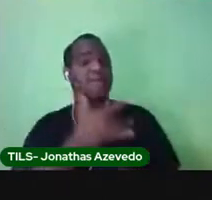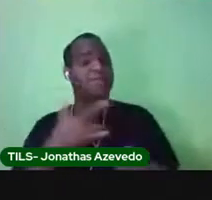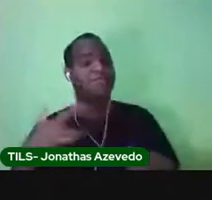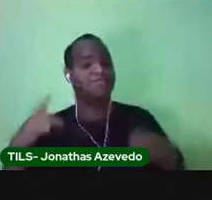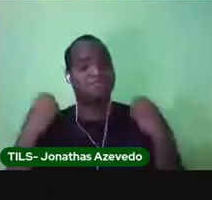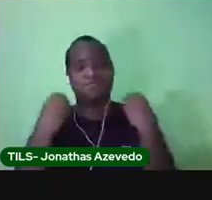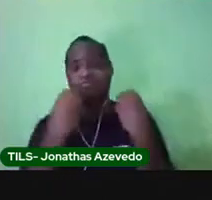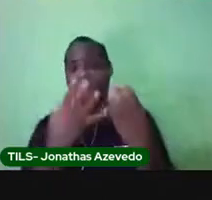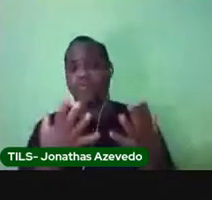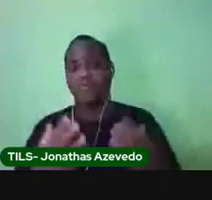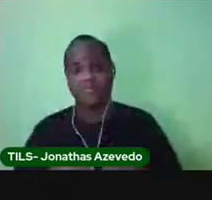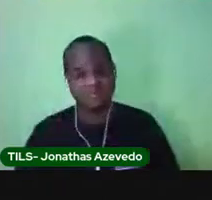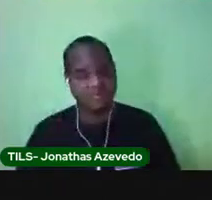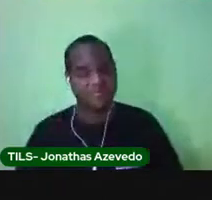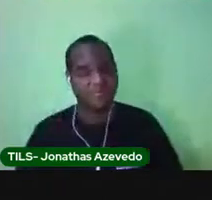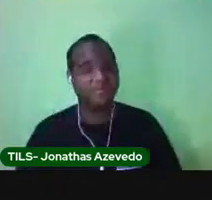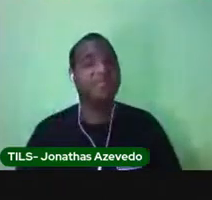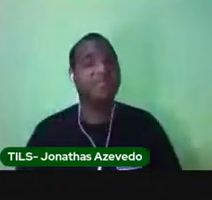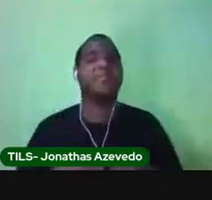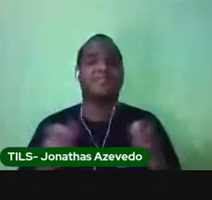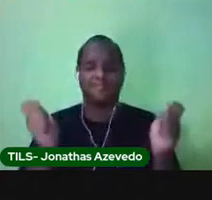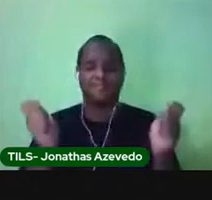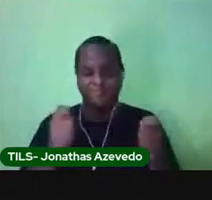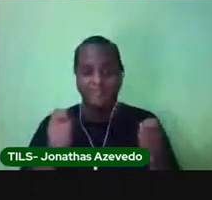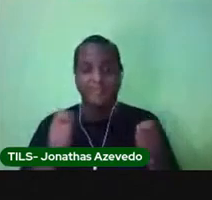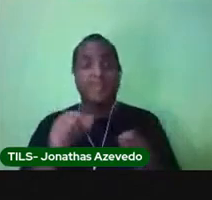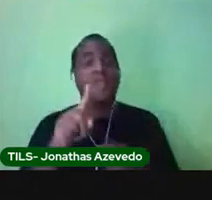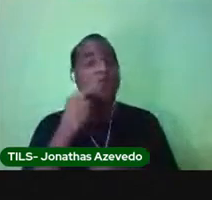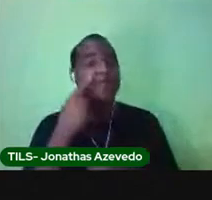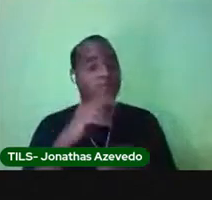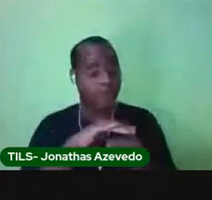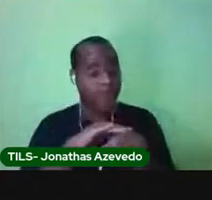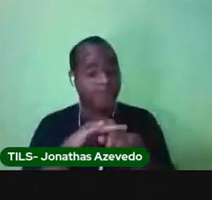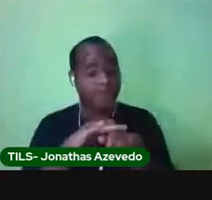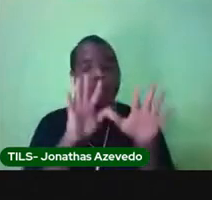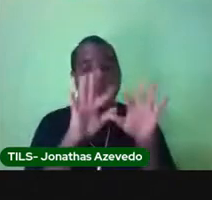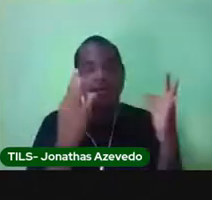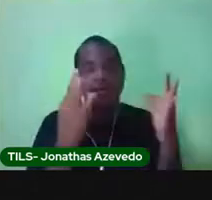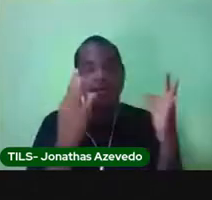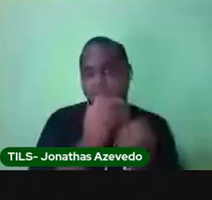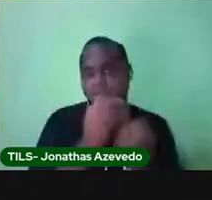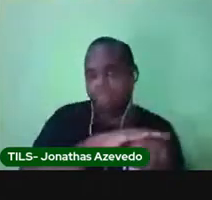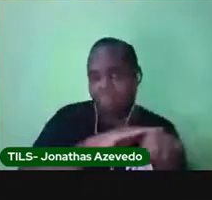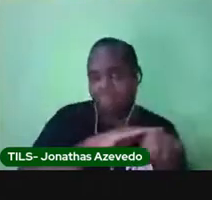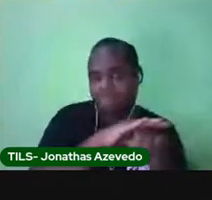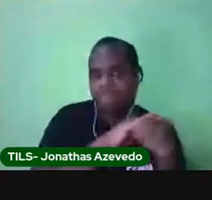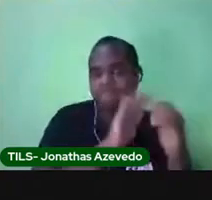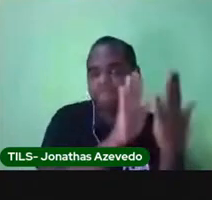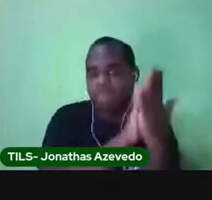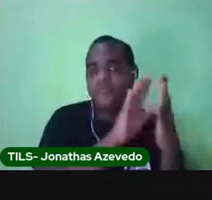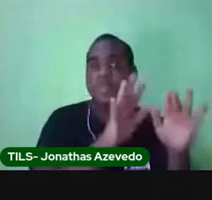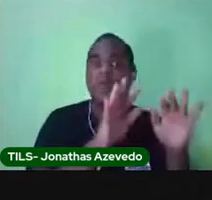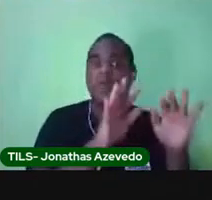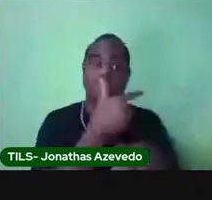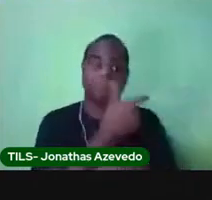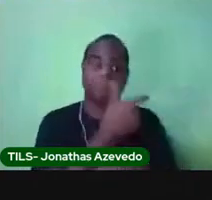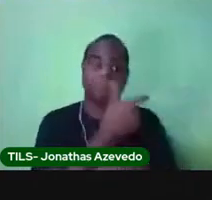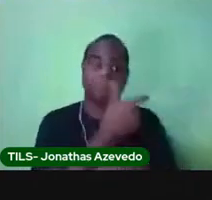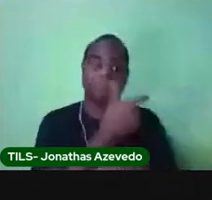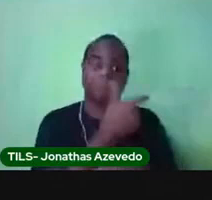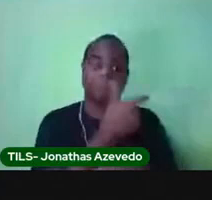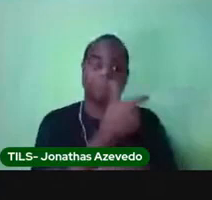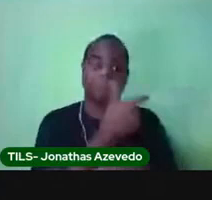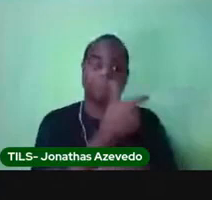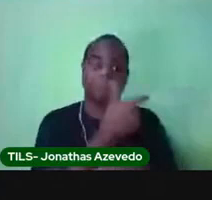Você vai conversar com a sua família sobre a importância das vacinas para o cuidado com a saúde e depois